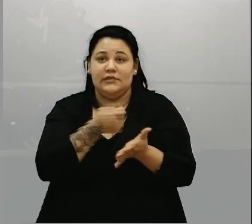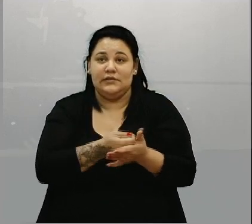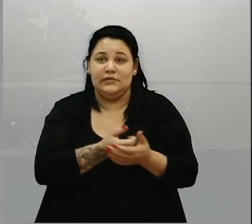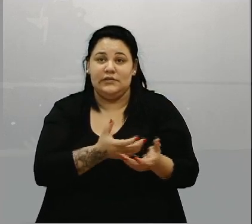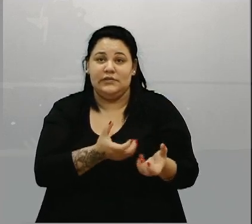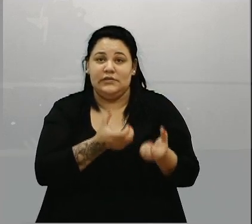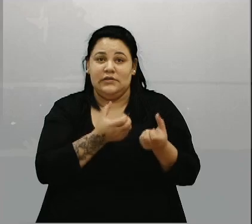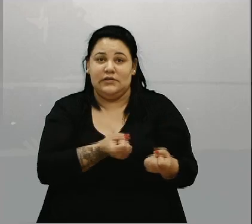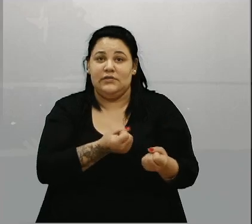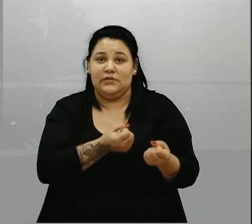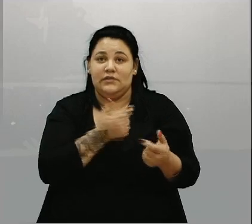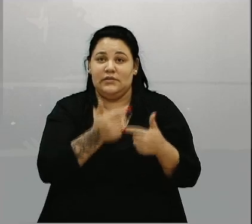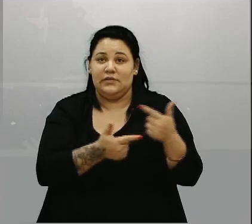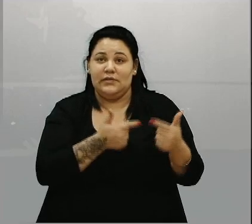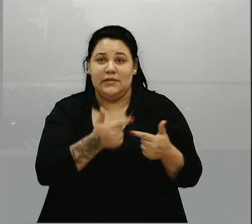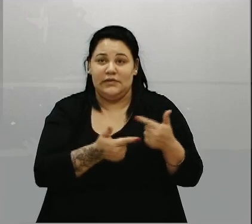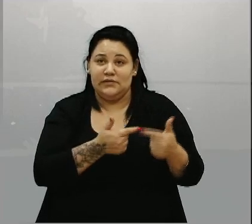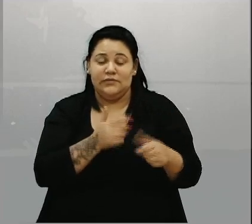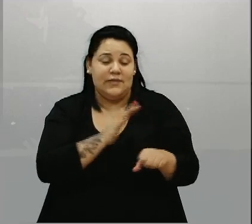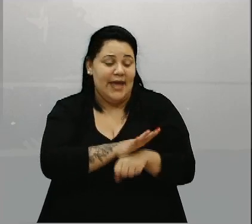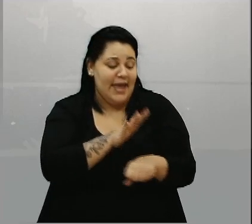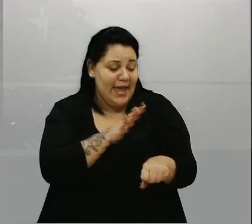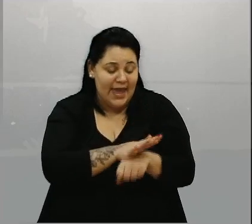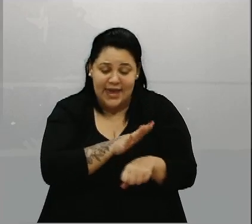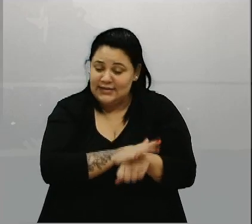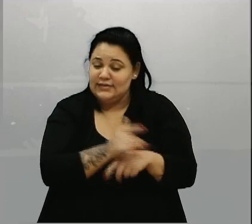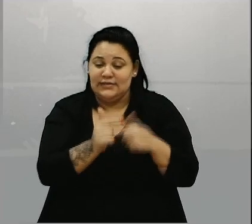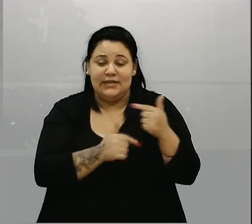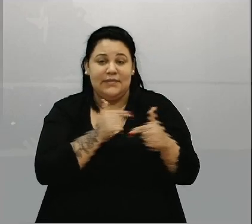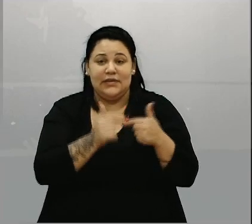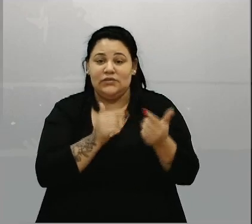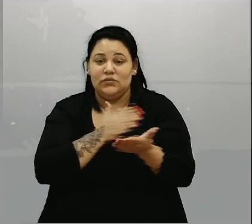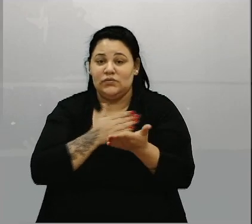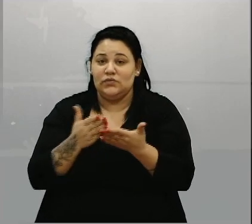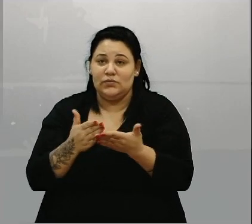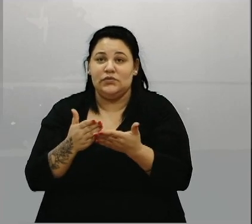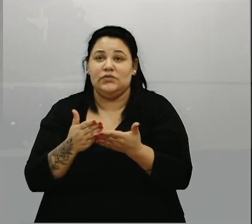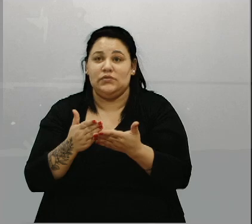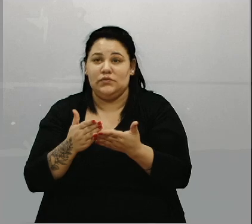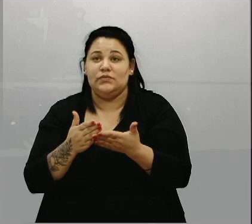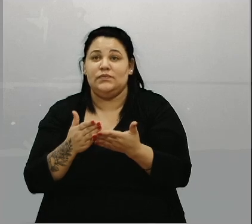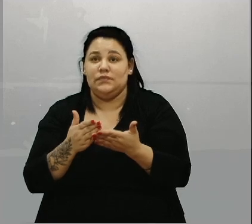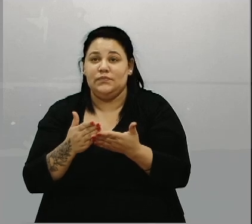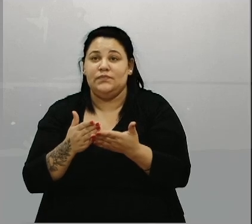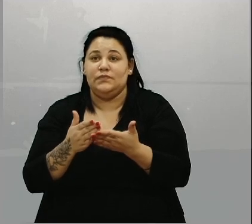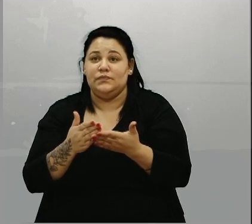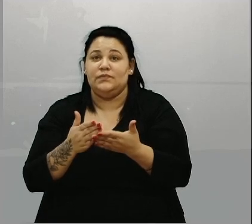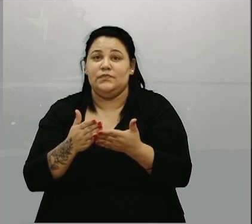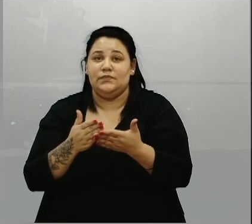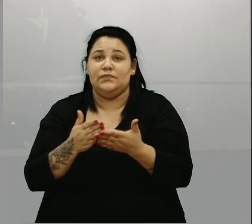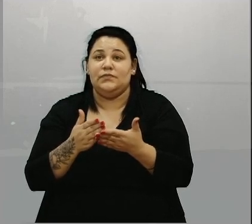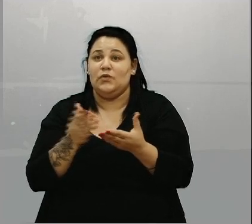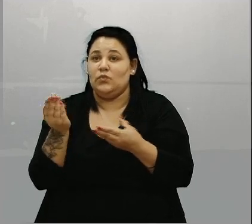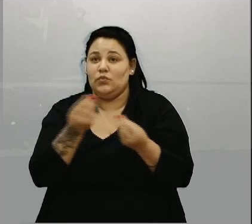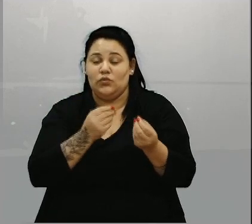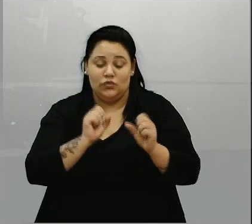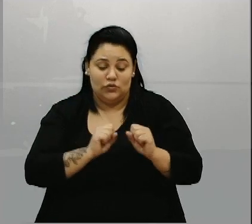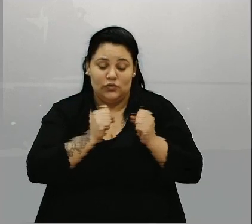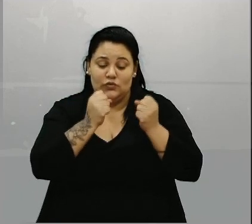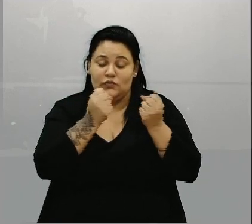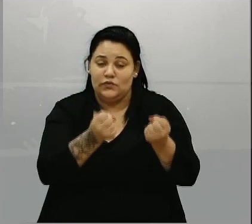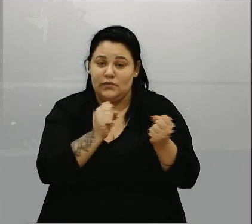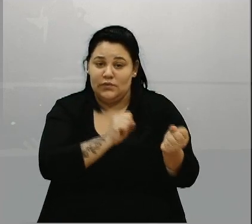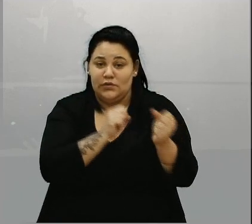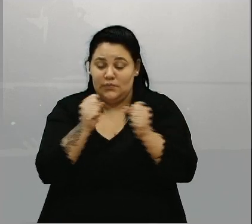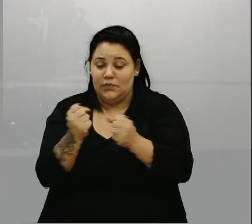até altas horas da noite e começando cedo e estão fazendo o maior esforço para que eles possam